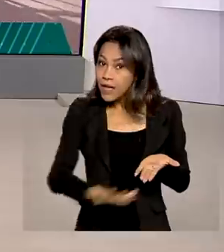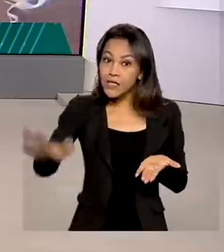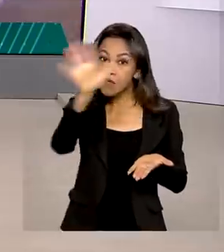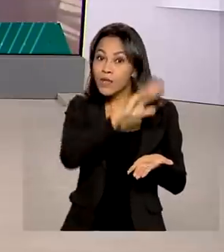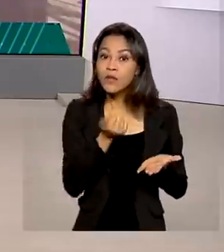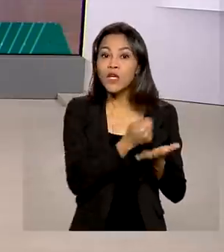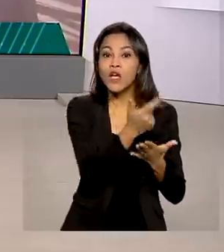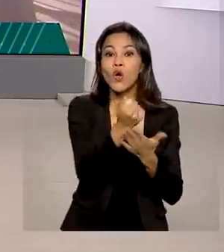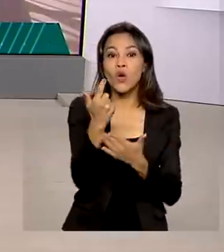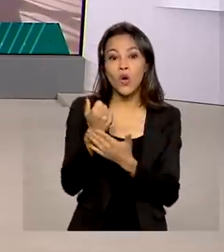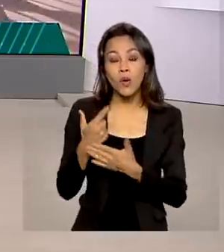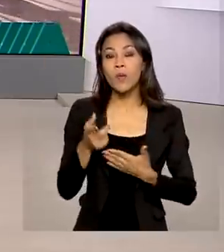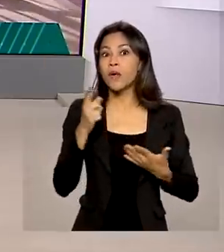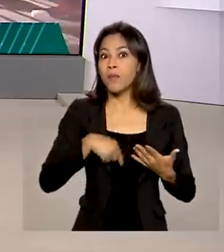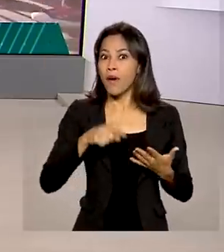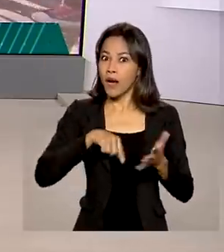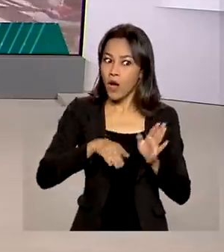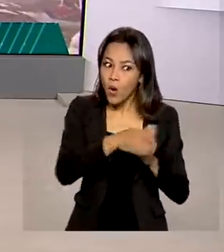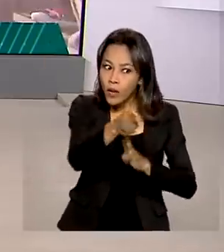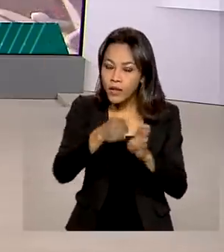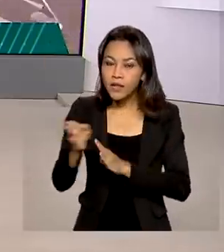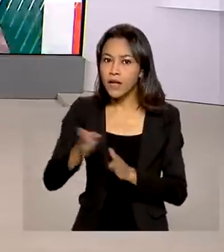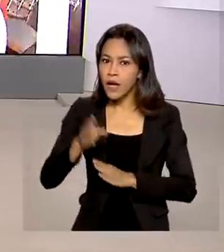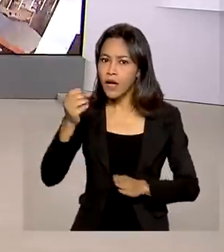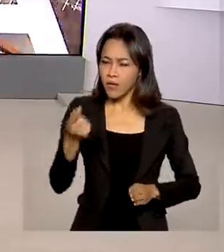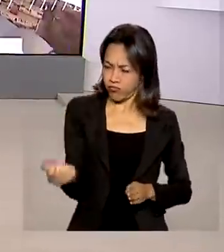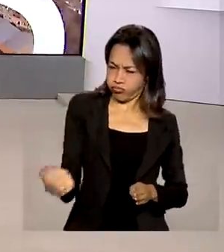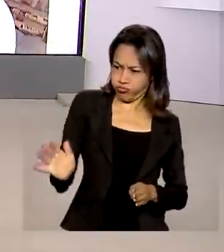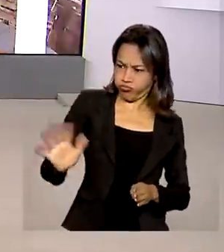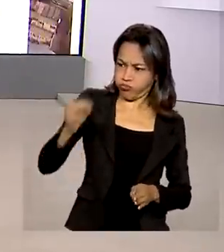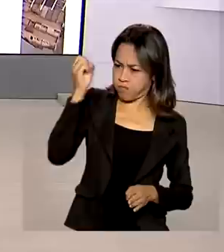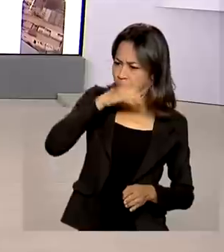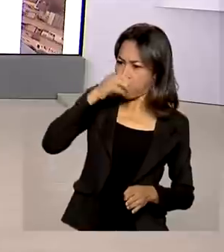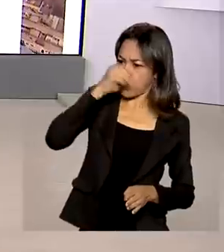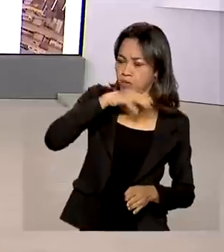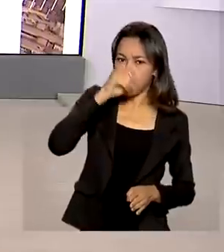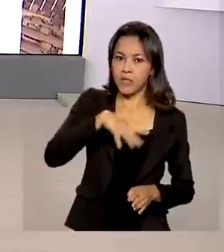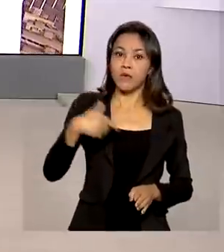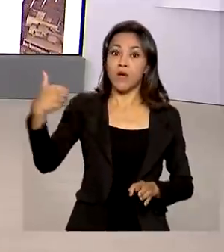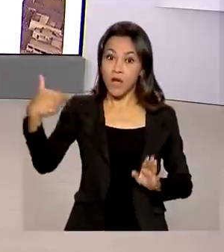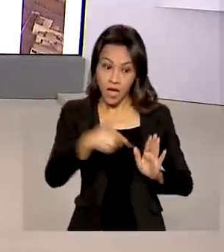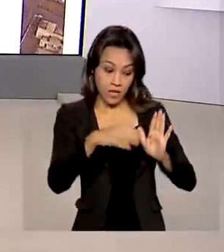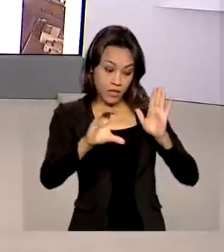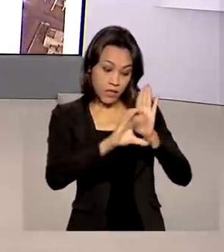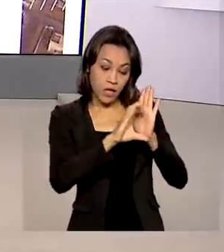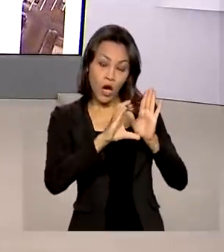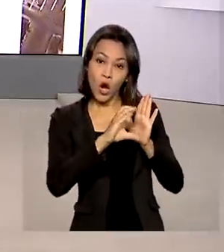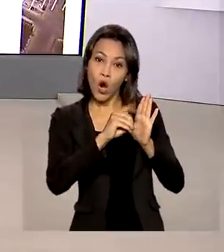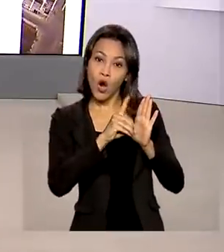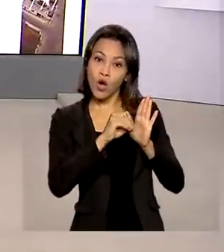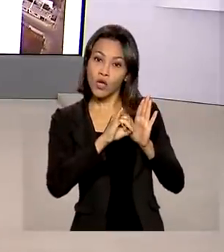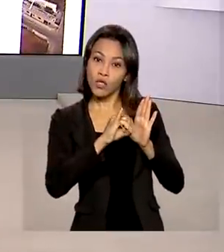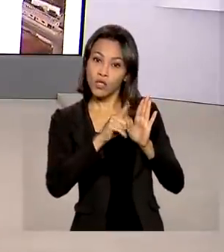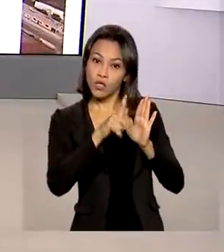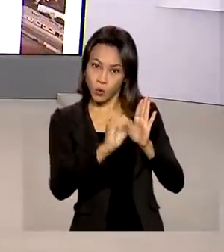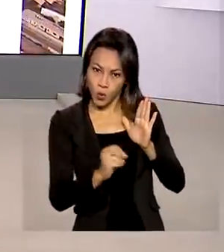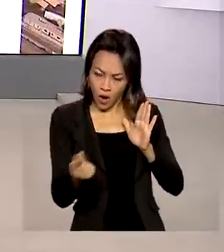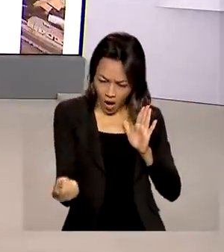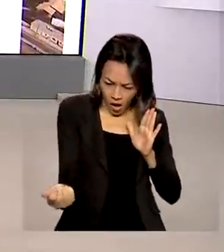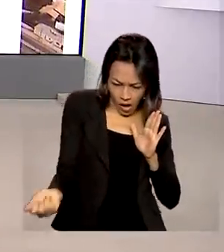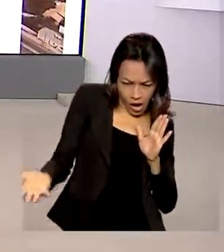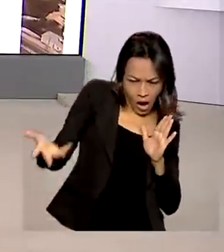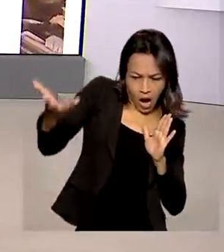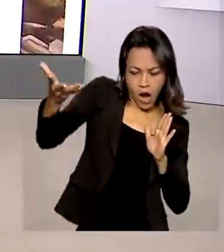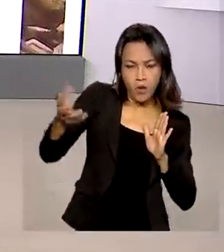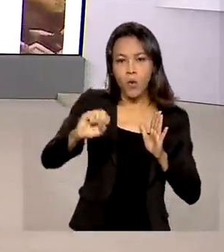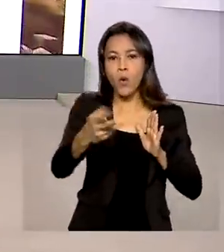sobre a prática de preços abusivos na economia. Segundo o Código de Defesa do Consumidor, a elevação no valor de uma mercadoria ou